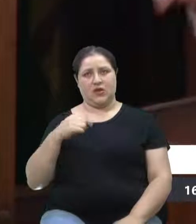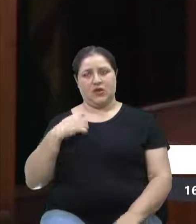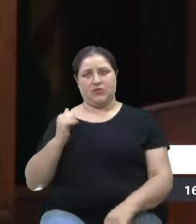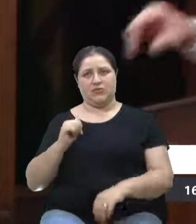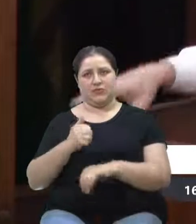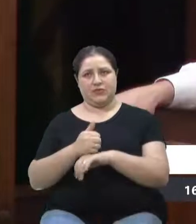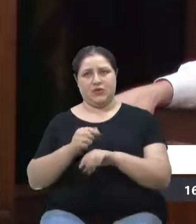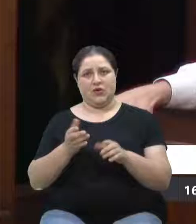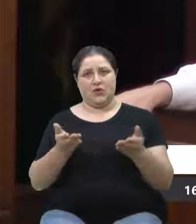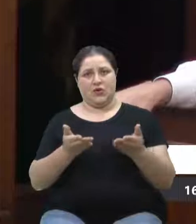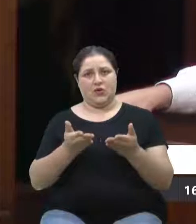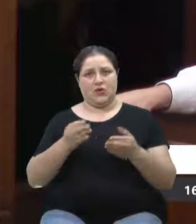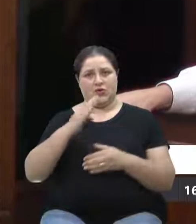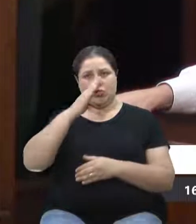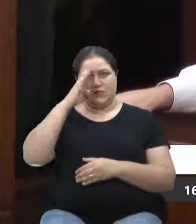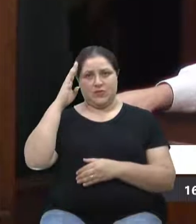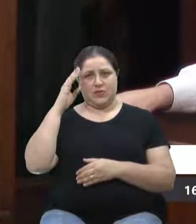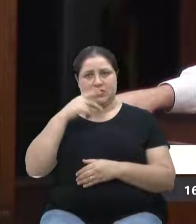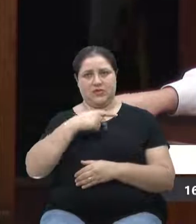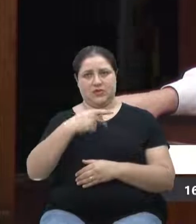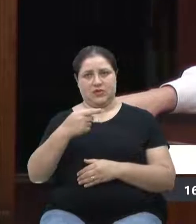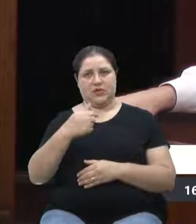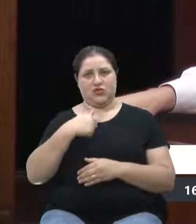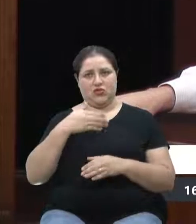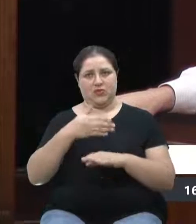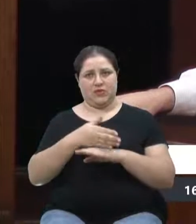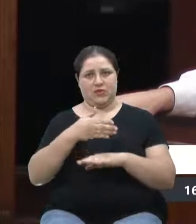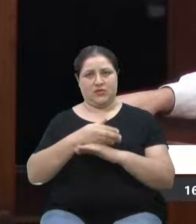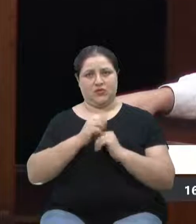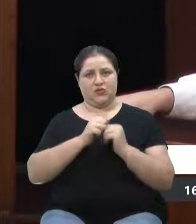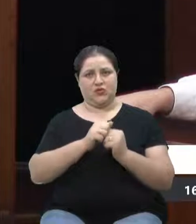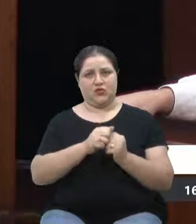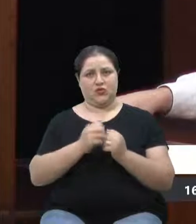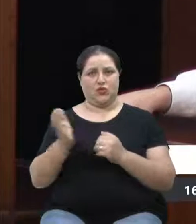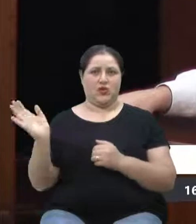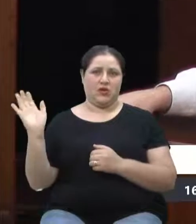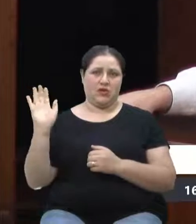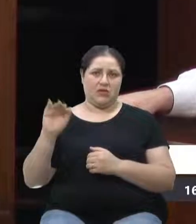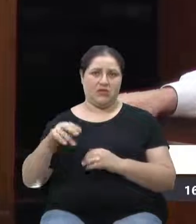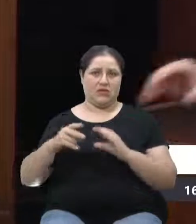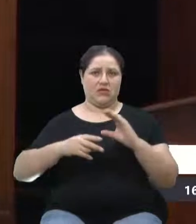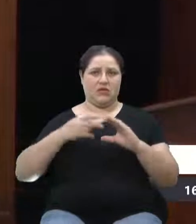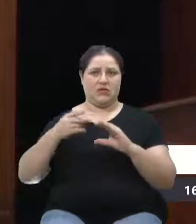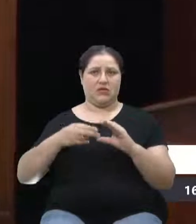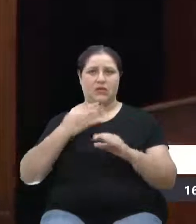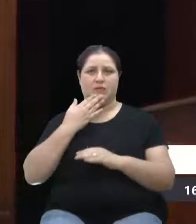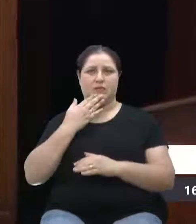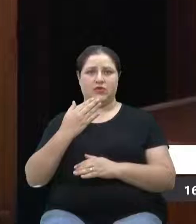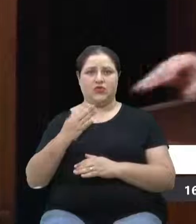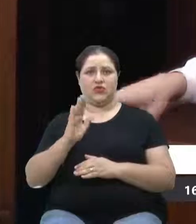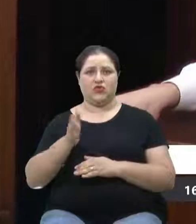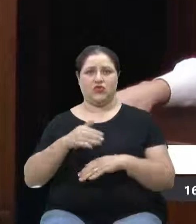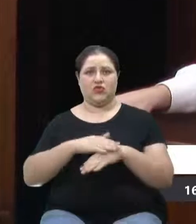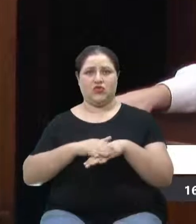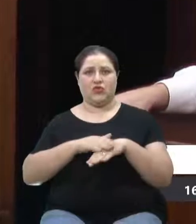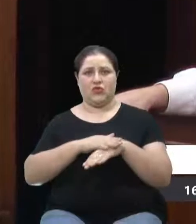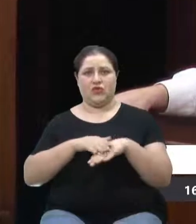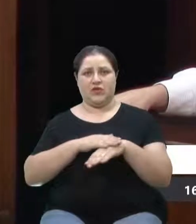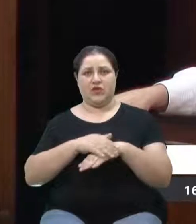membro. Quero trazer a esta casa e fazer um pedido, já andei conversando com o presidente da Comissão,